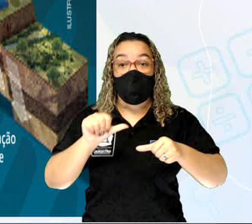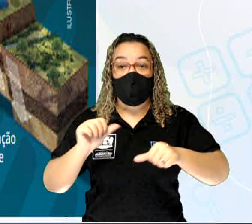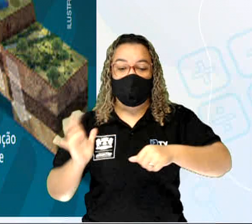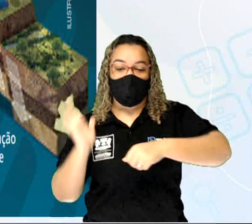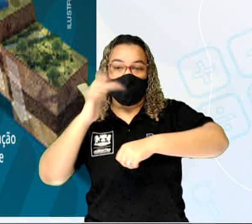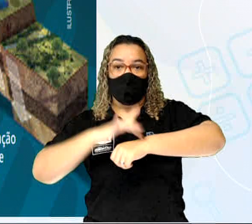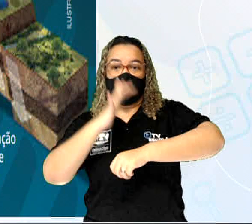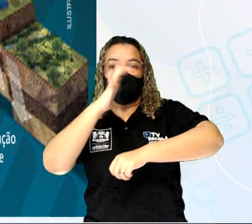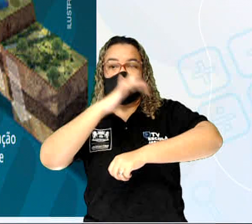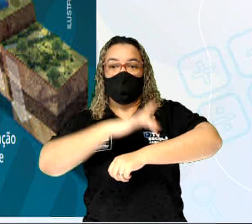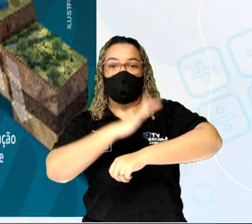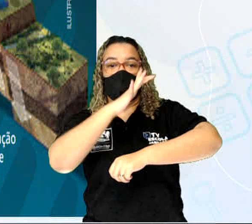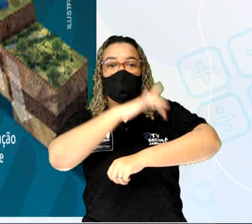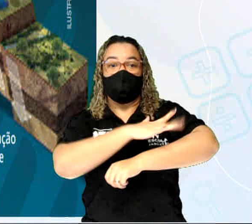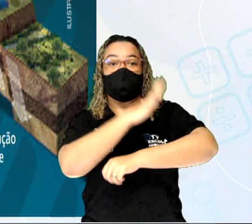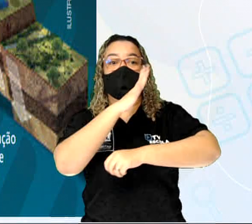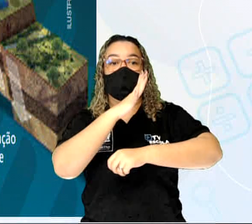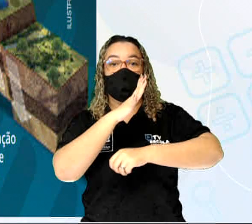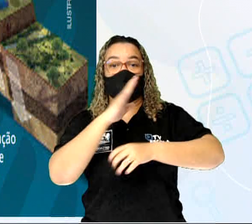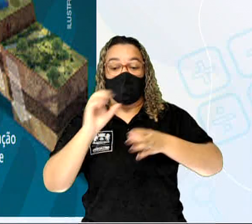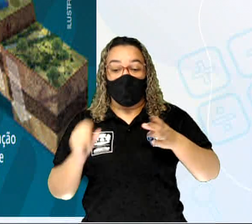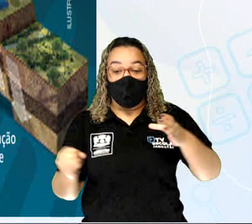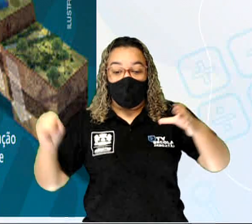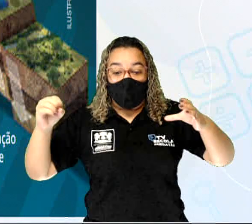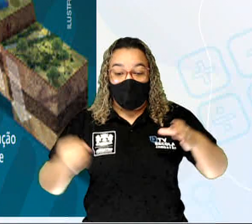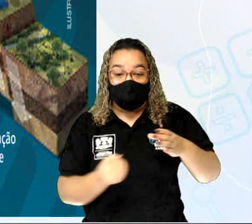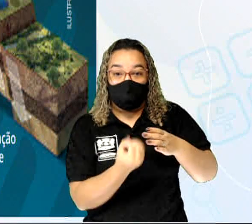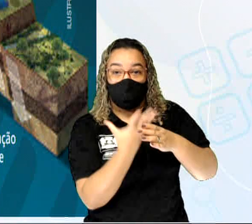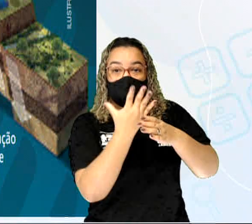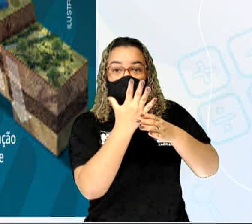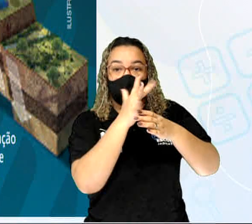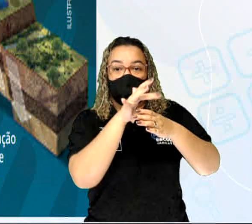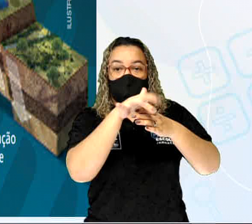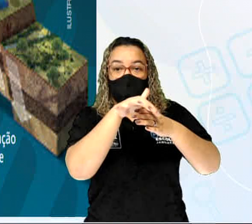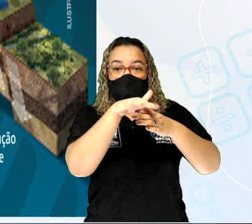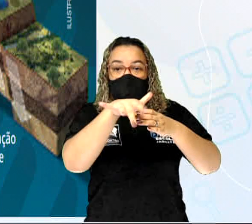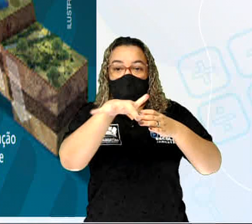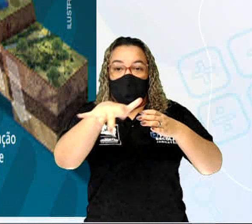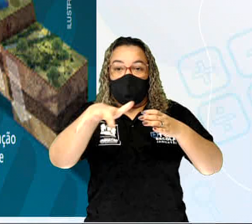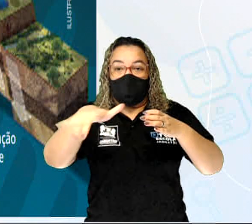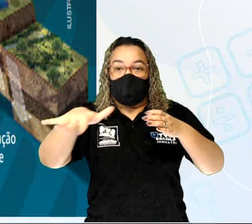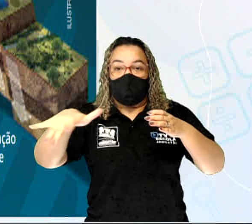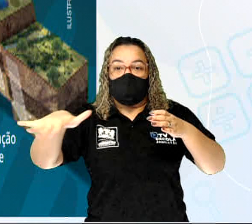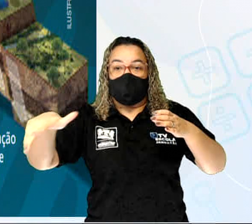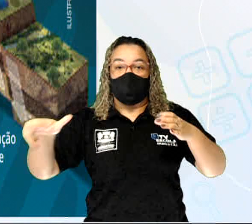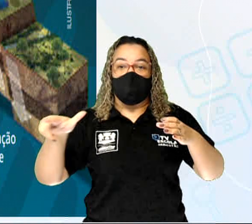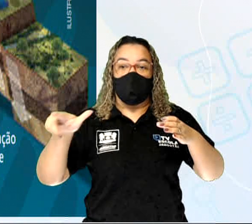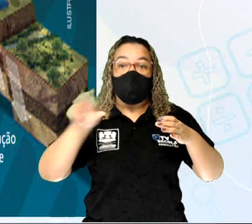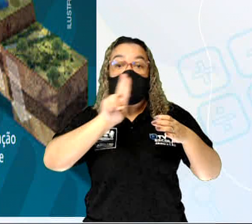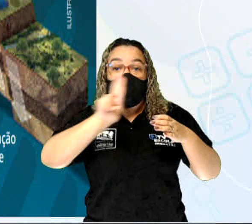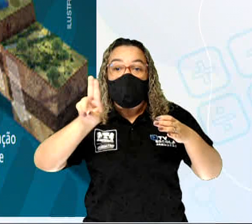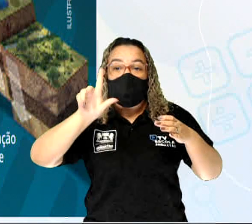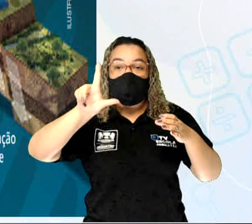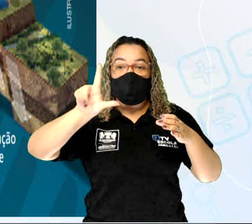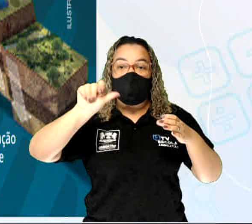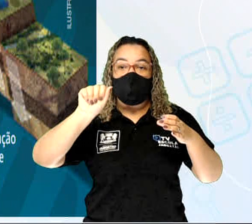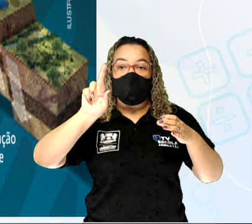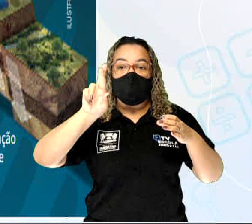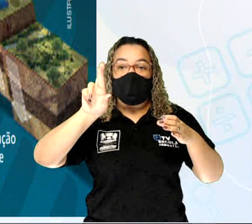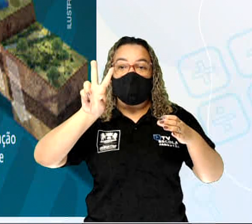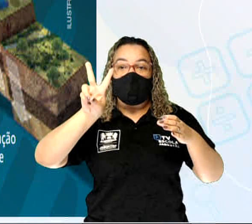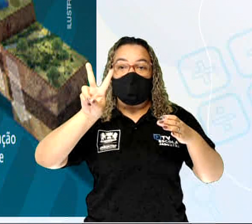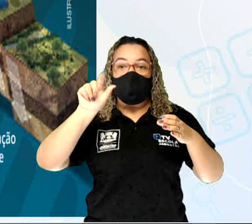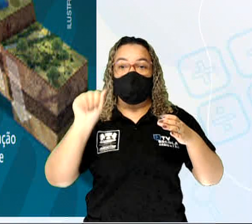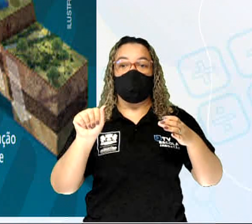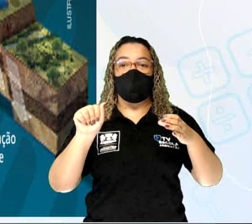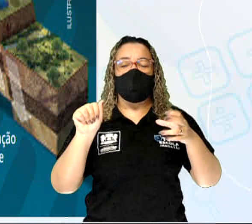Quando o magma chega até a superfície, a gente chama ele de lava, tá bom? E observa que